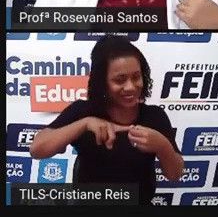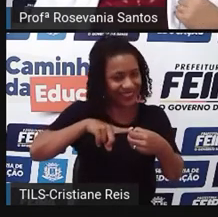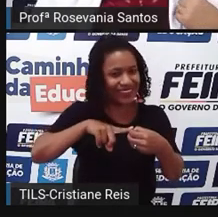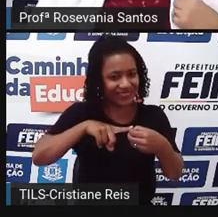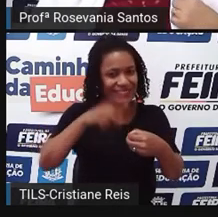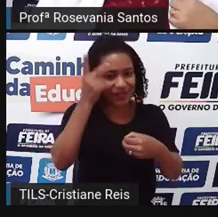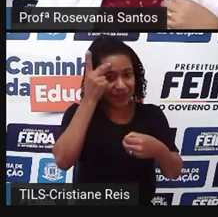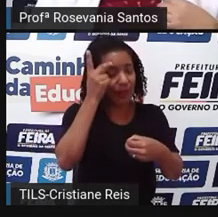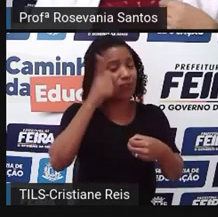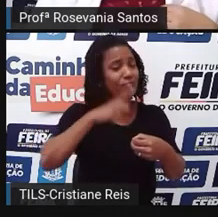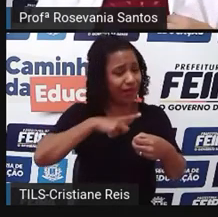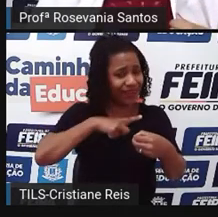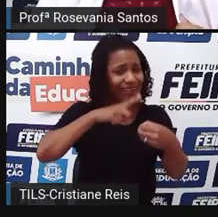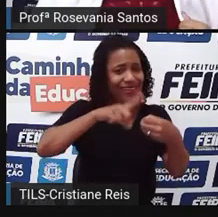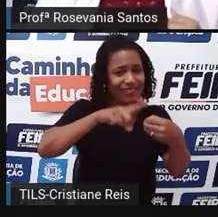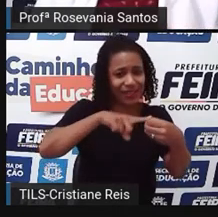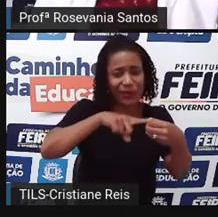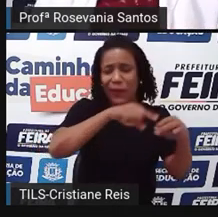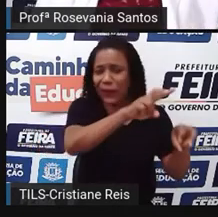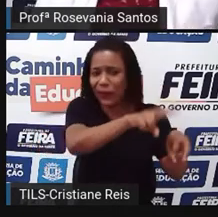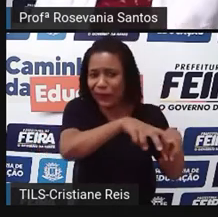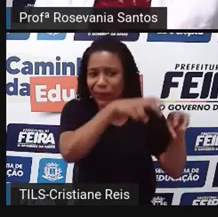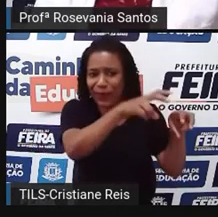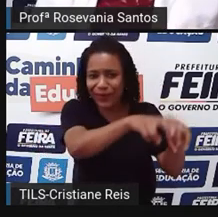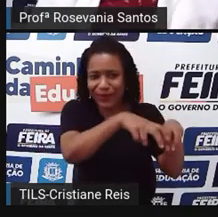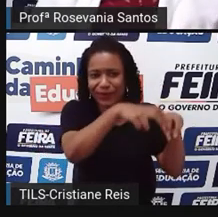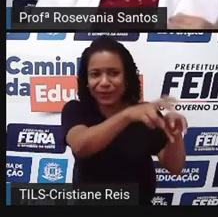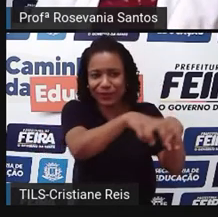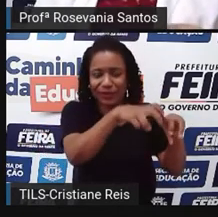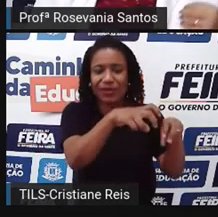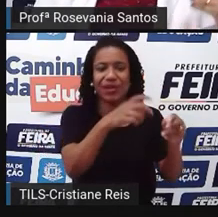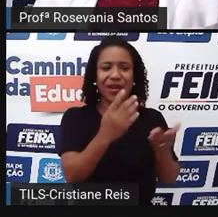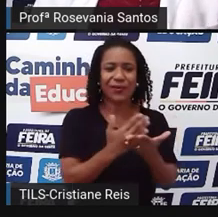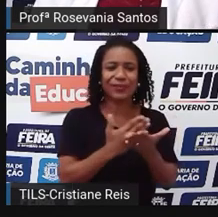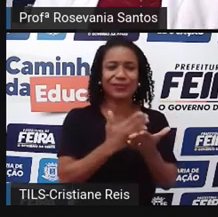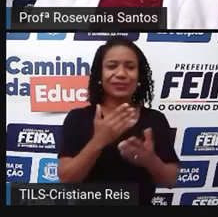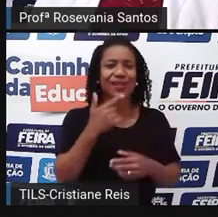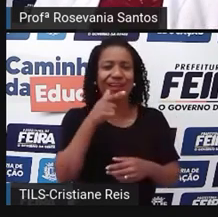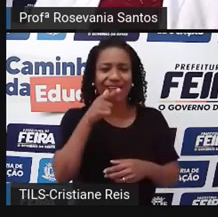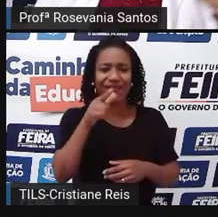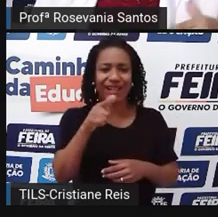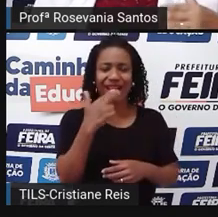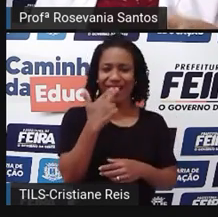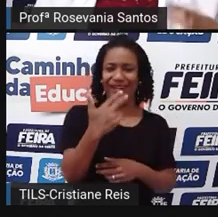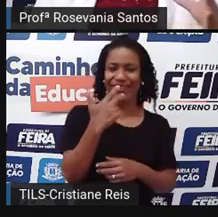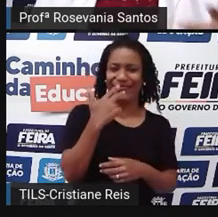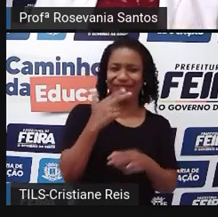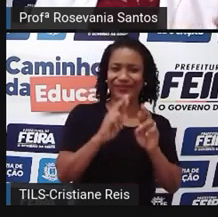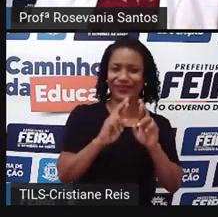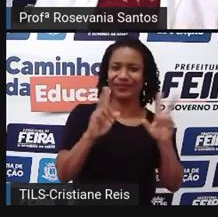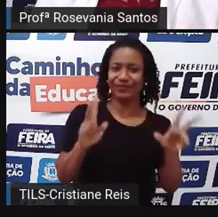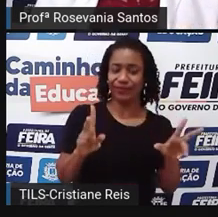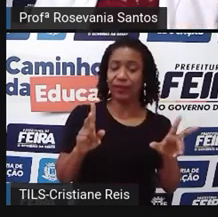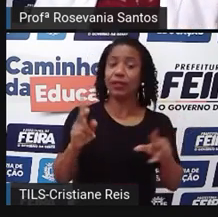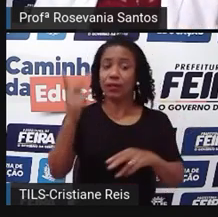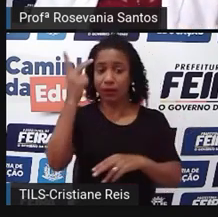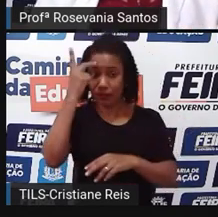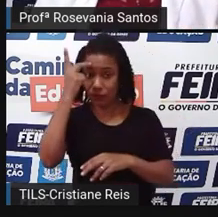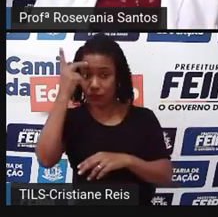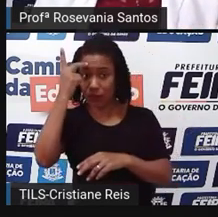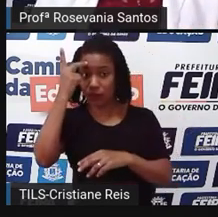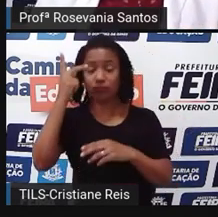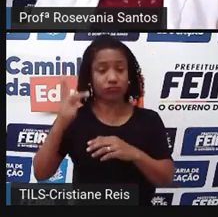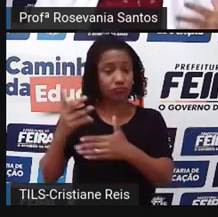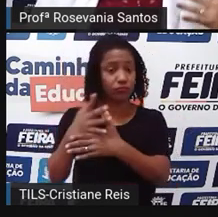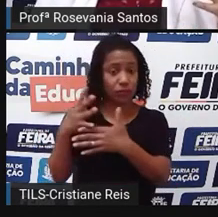chamar a atenção, de fazer até gozação da forma como falam, até aquela cidade bastante desenvolvida